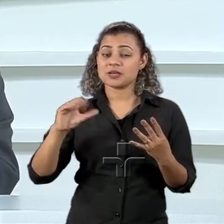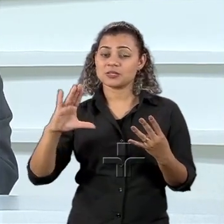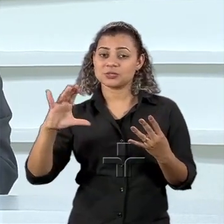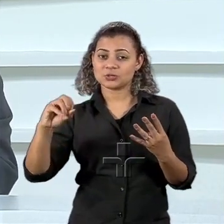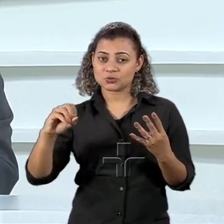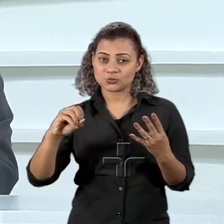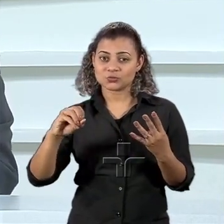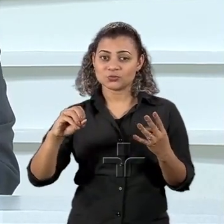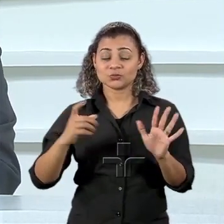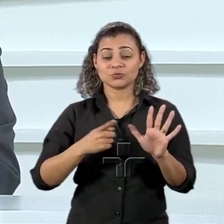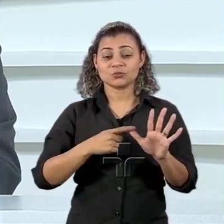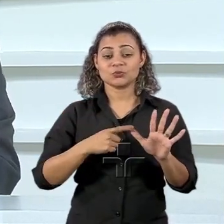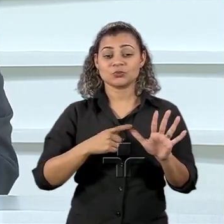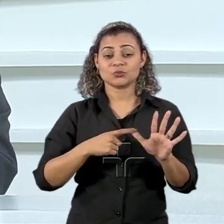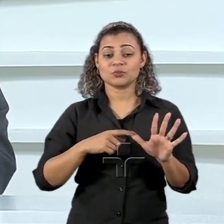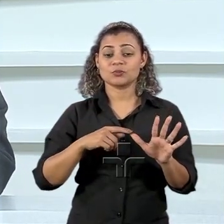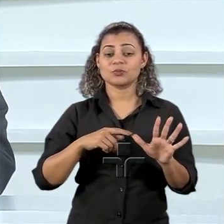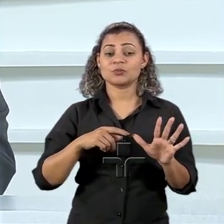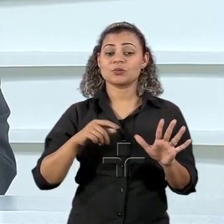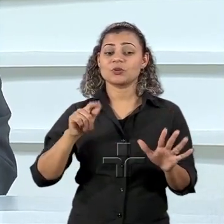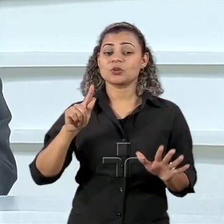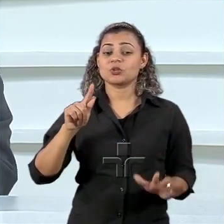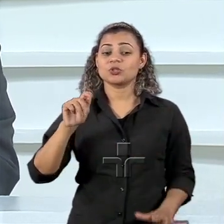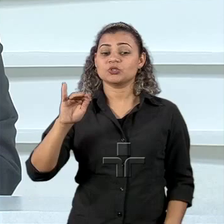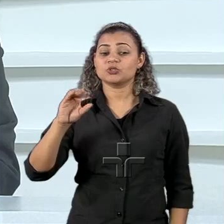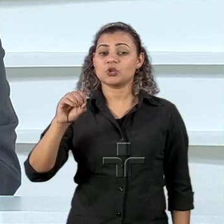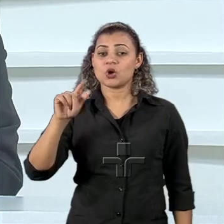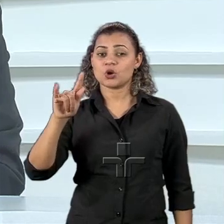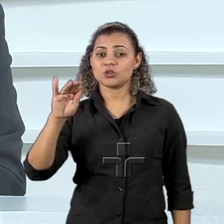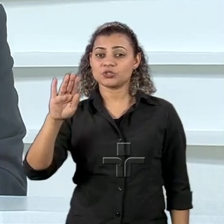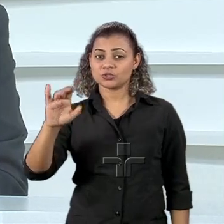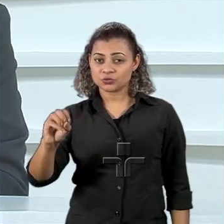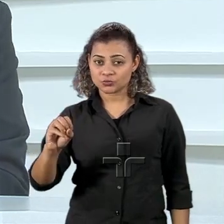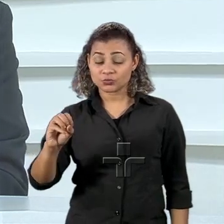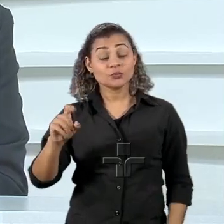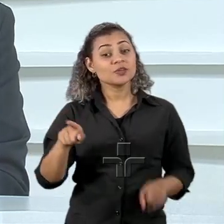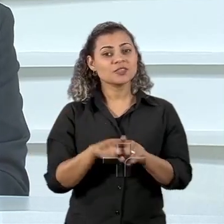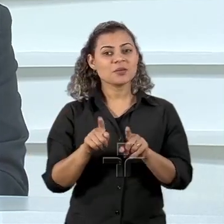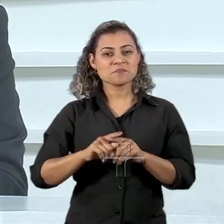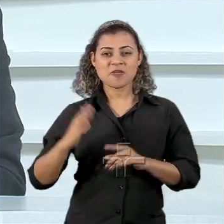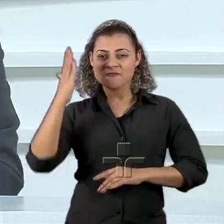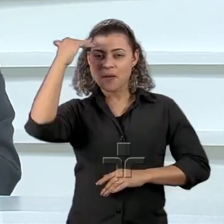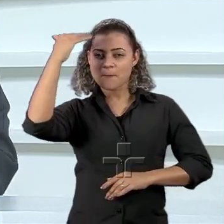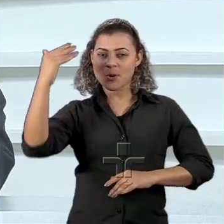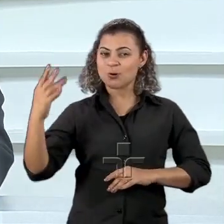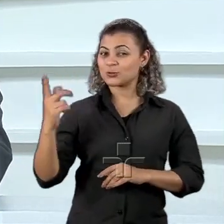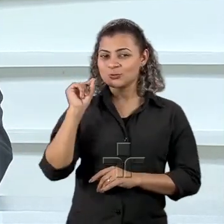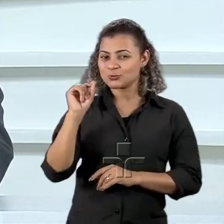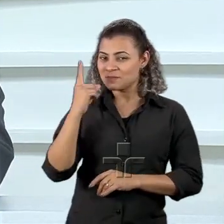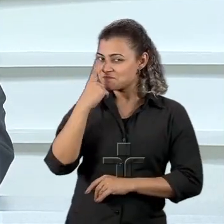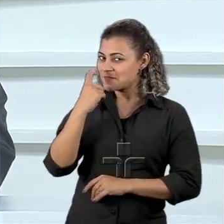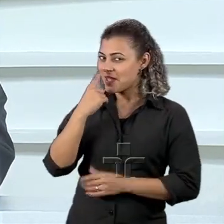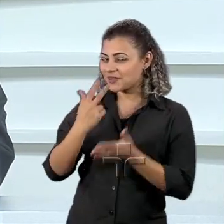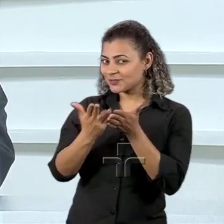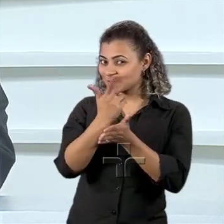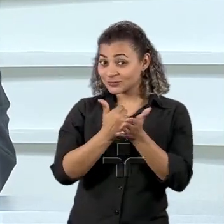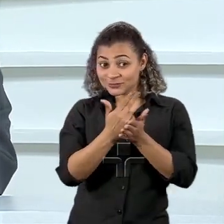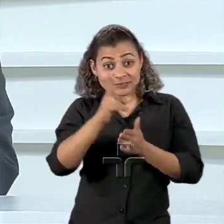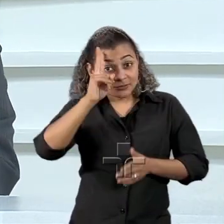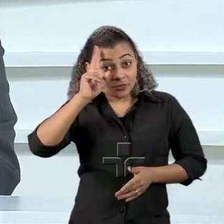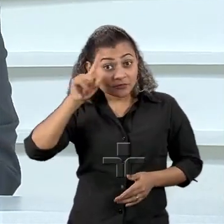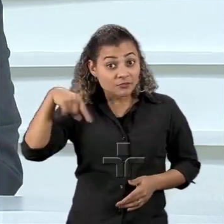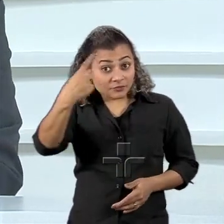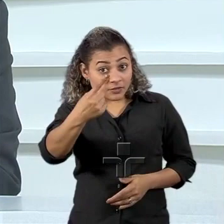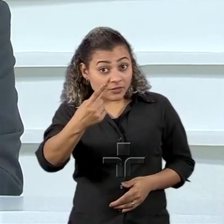Oliveira do Giorgio Romano e do nosso internacional Paulo Caruso na próxima segunda-feira dia